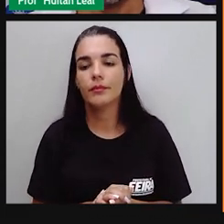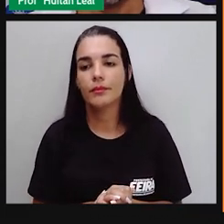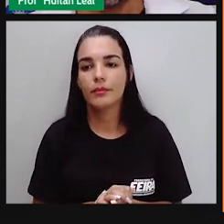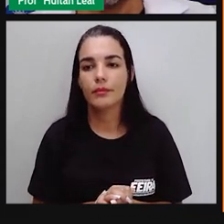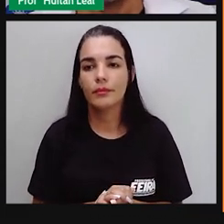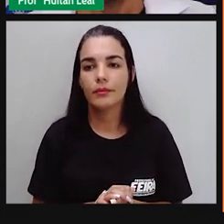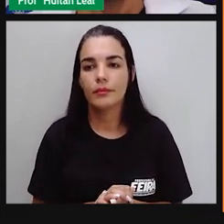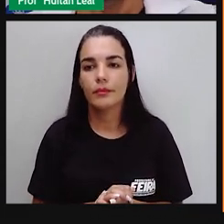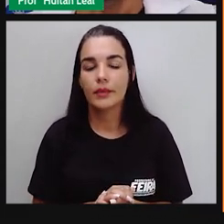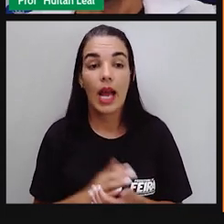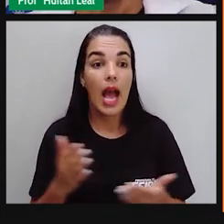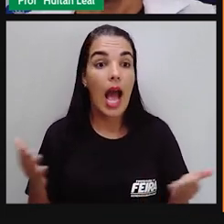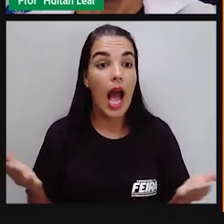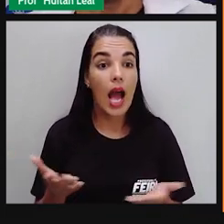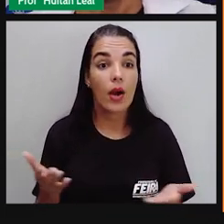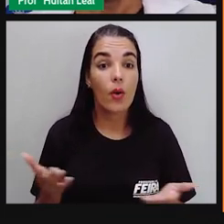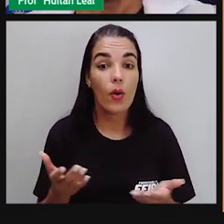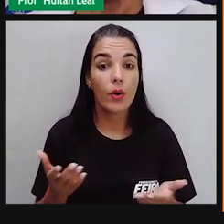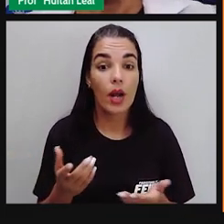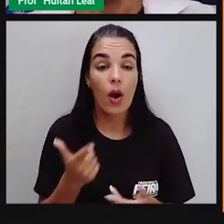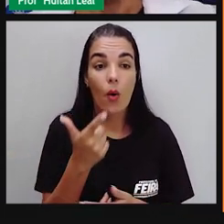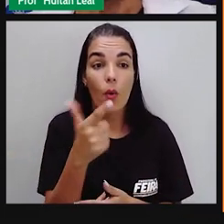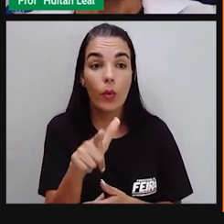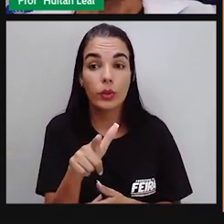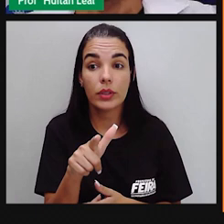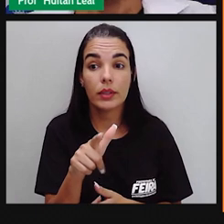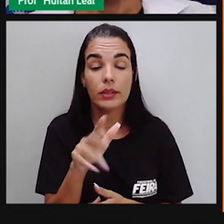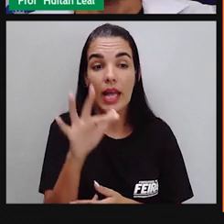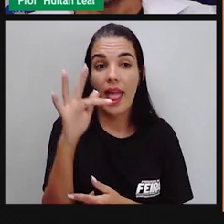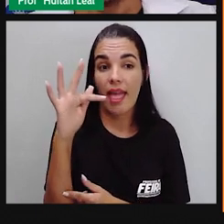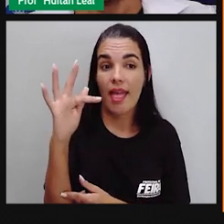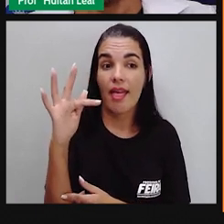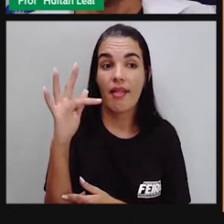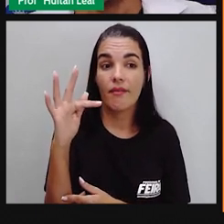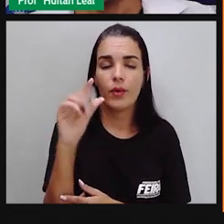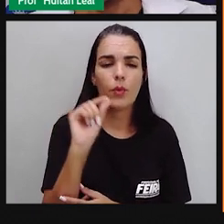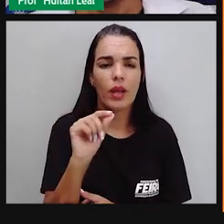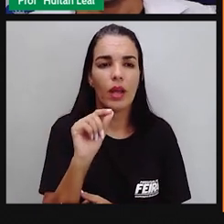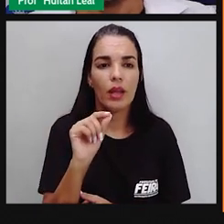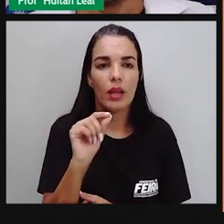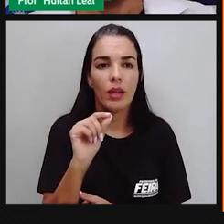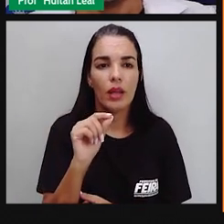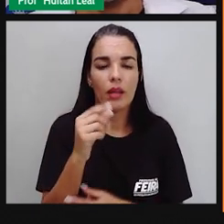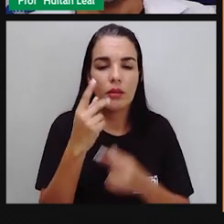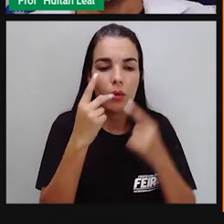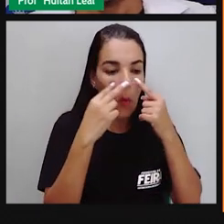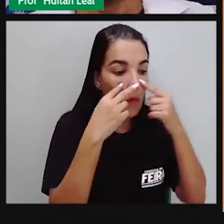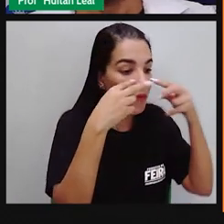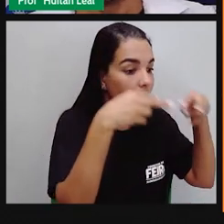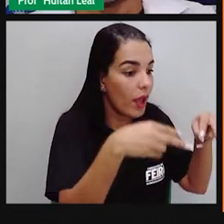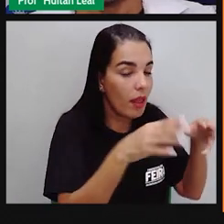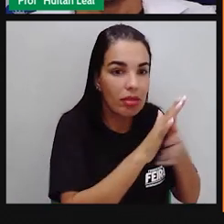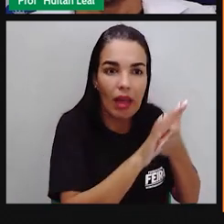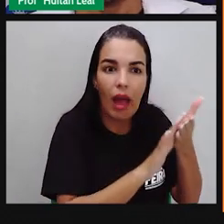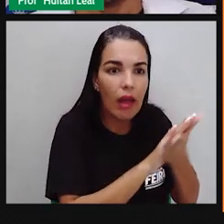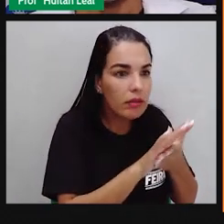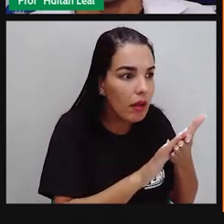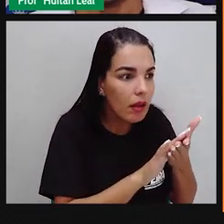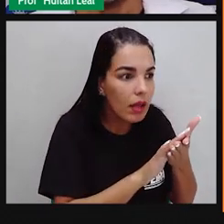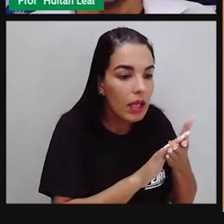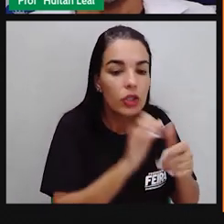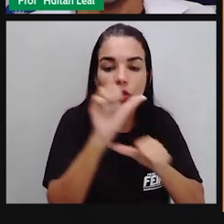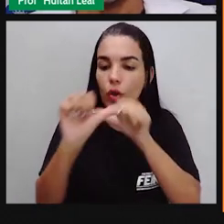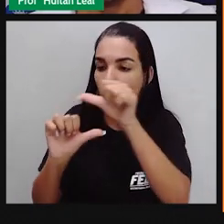Ok? Outra forma de metonímia, o abstrato pelo concreto. O que é abstrato, o que é